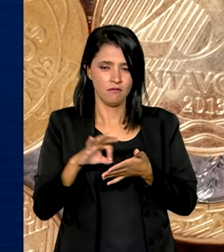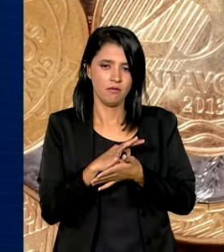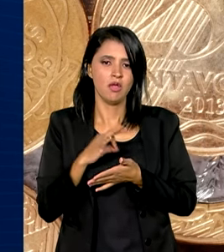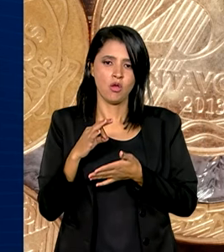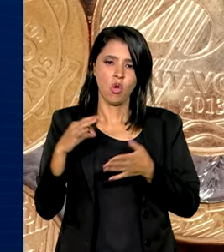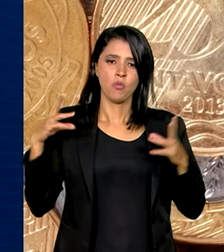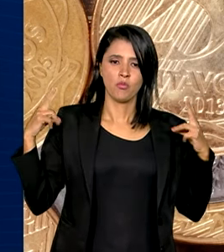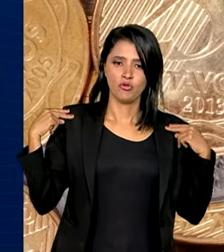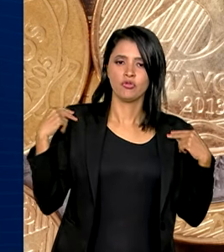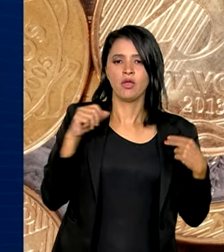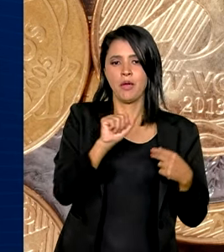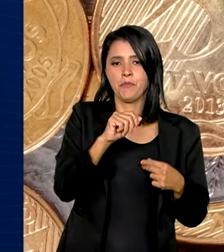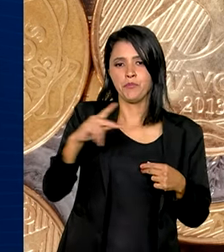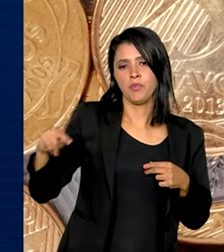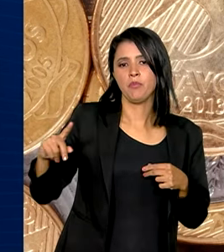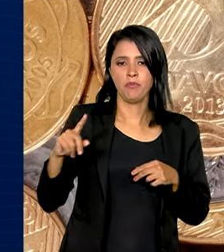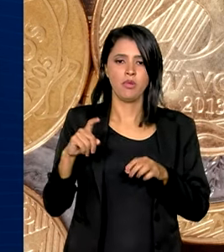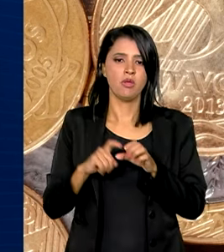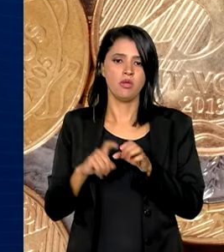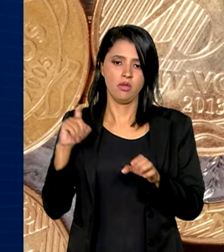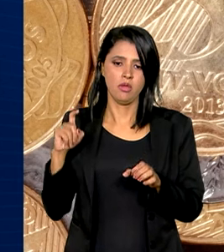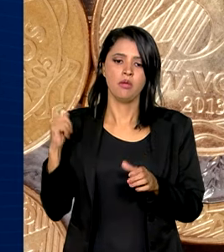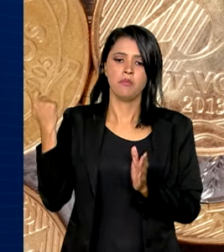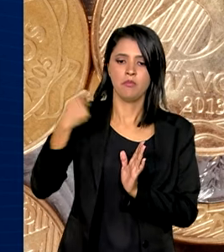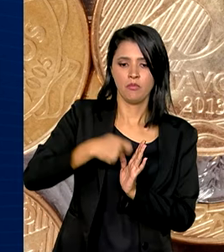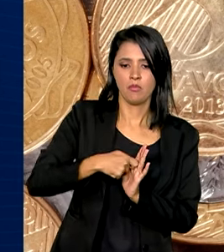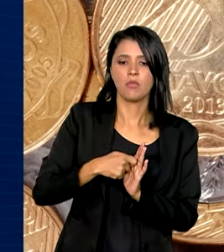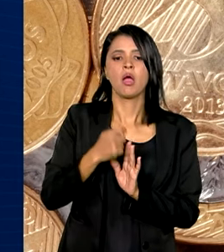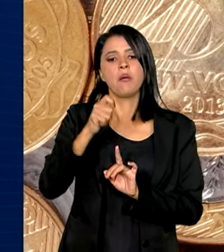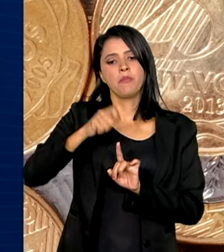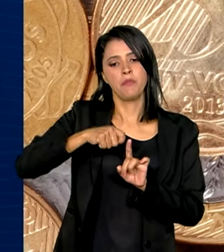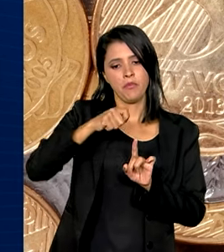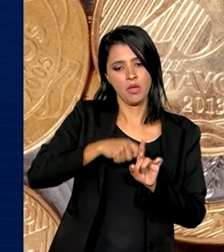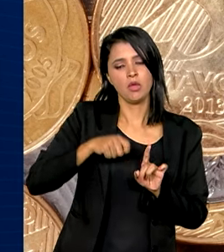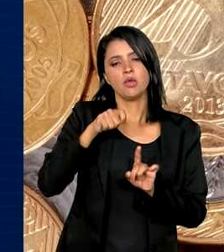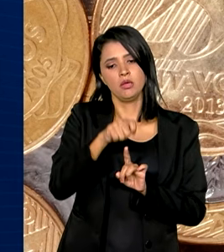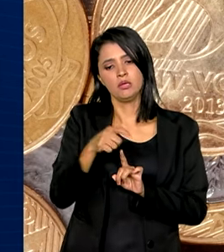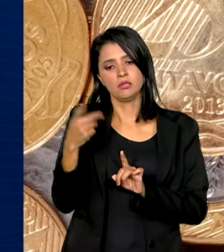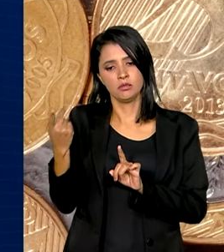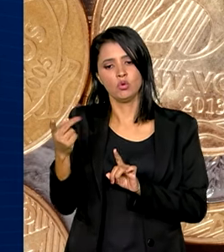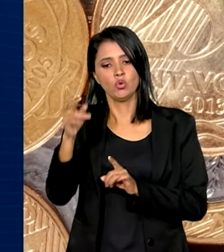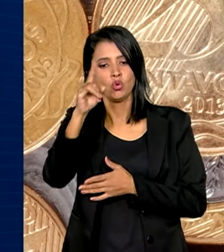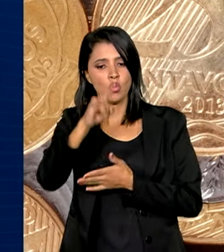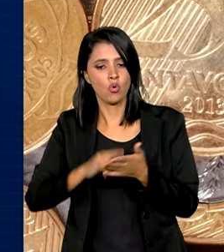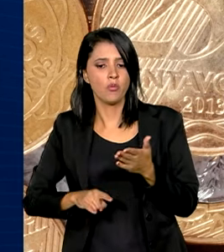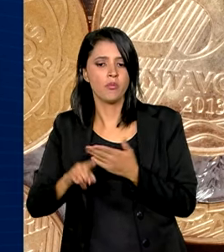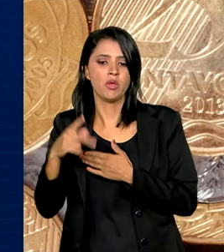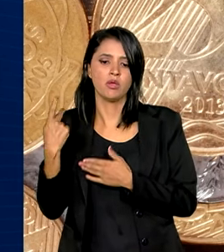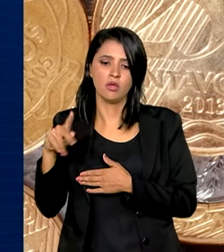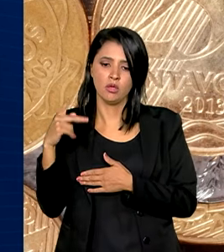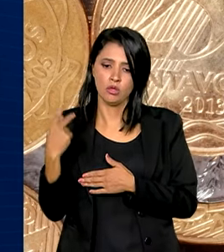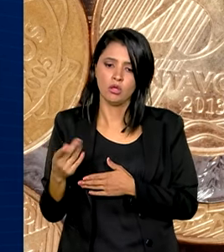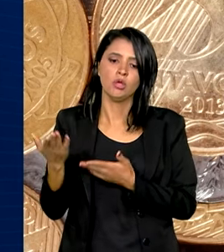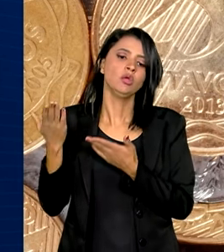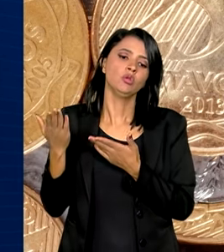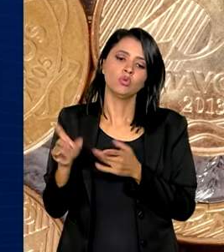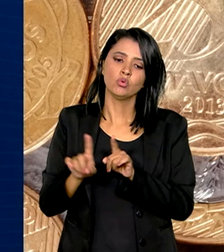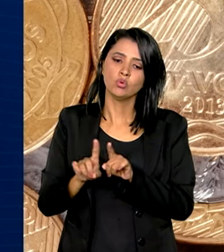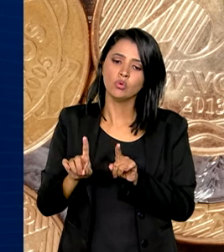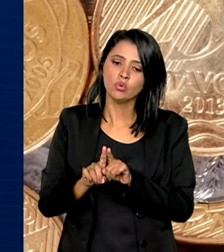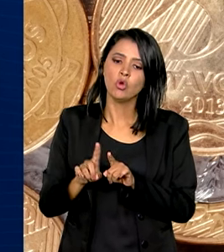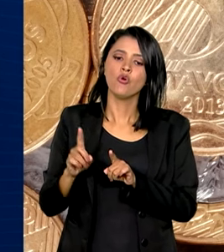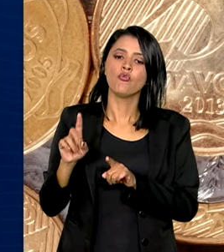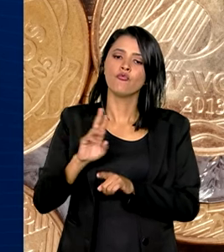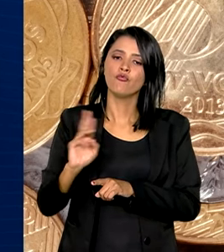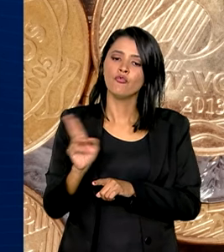motorista de aplicativo independente, pagar uma taxa mensal através do documento de arrecadação do Simples Nacional no